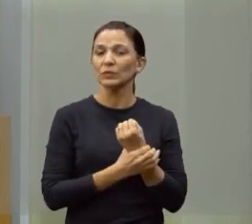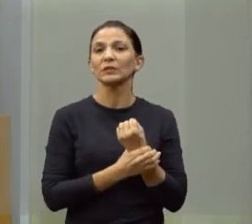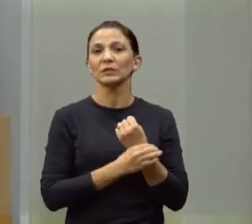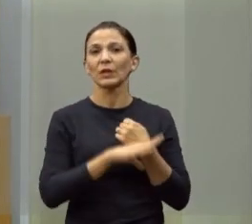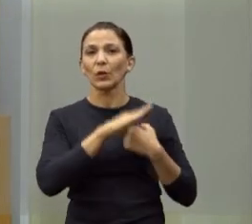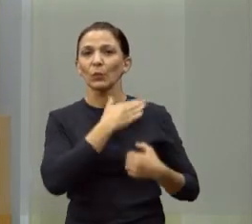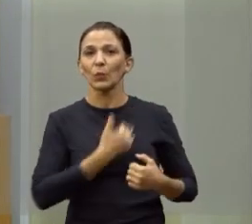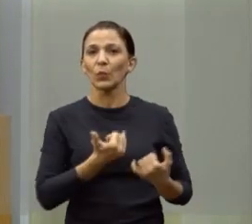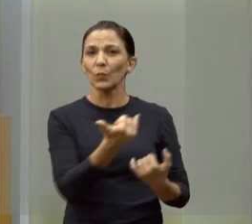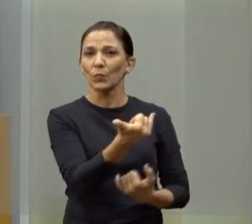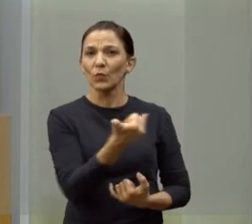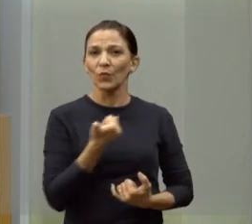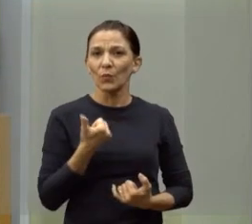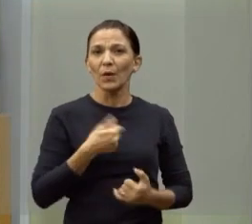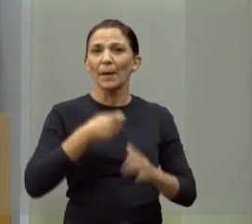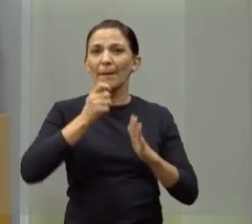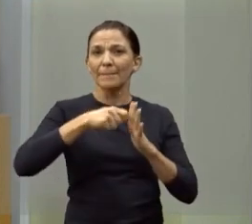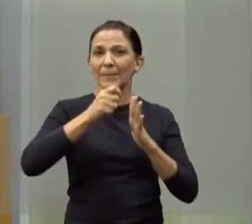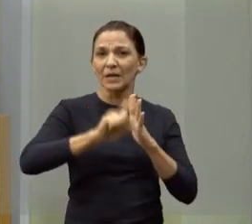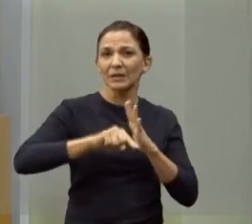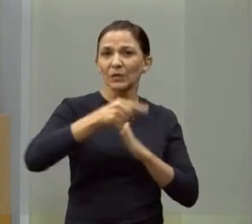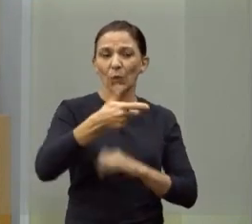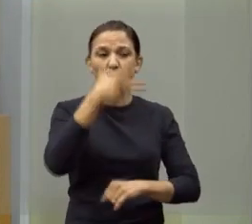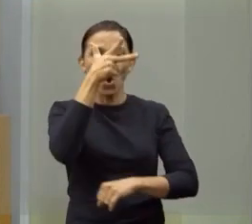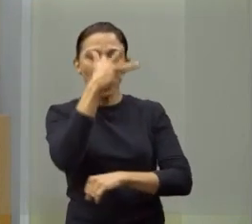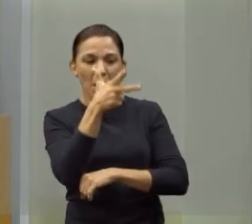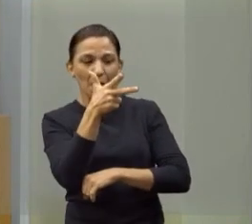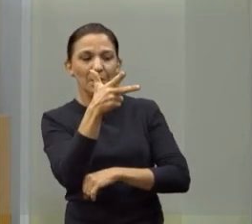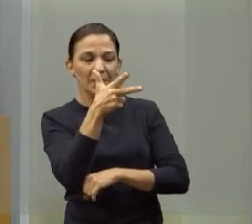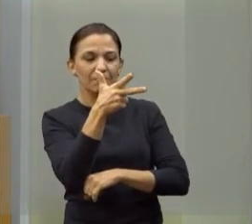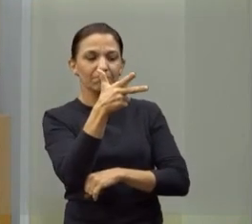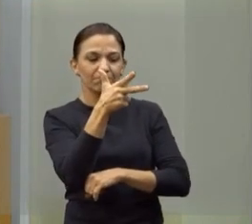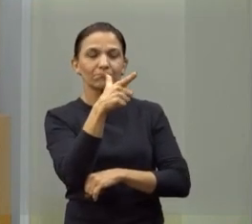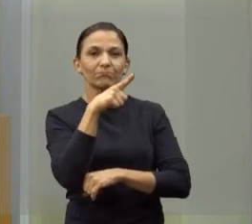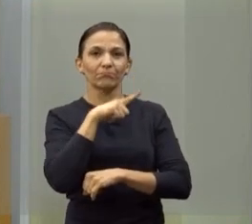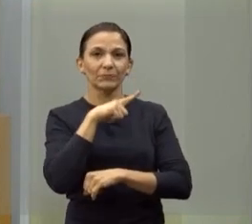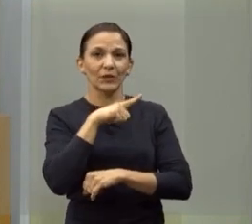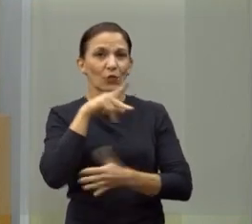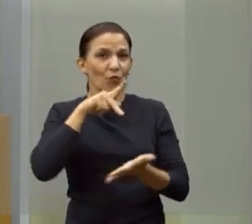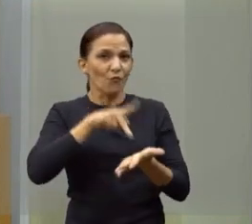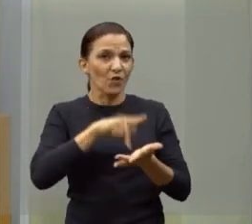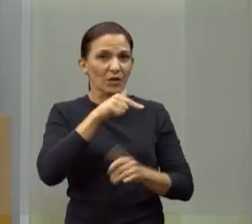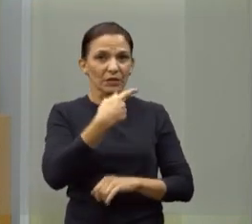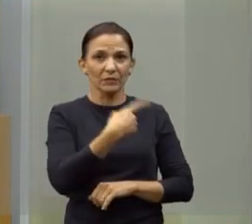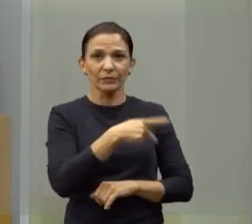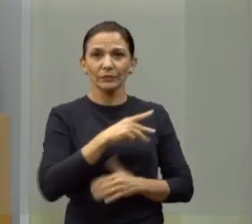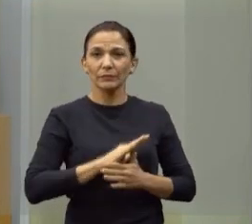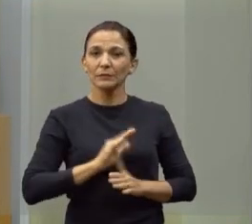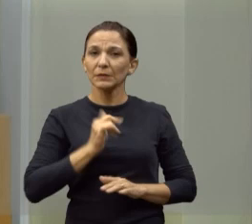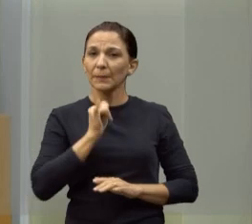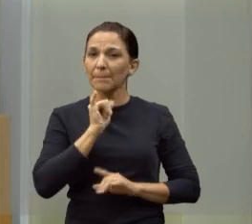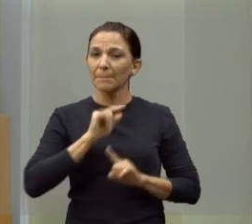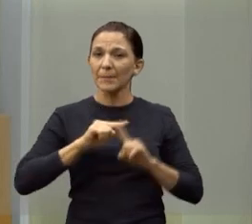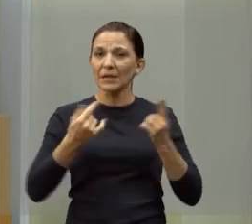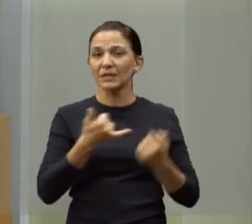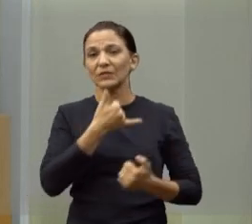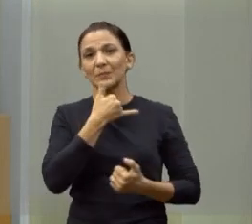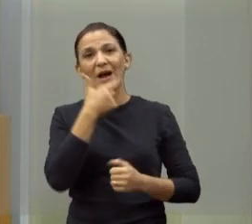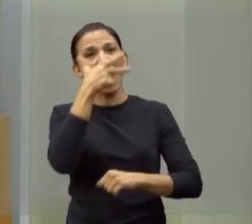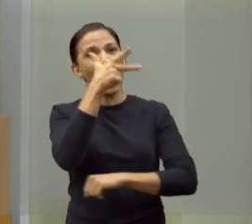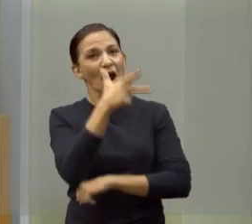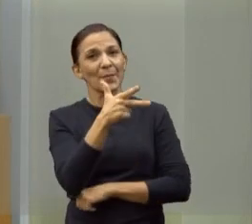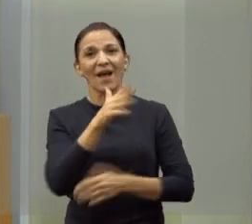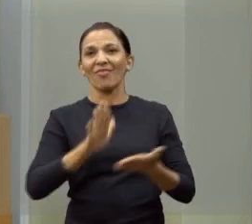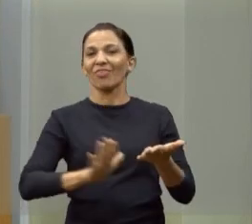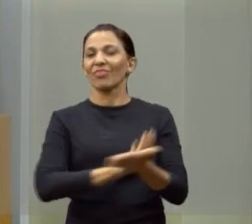informa que, nos próximos meses, as câmeras estariam sendo instaladas. E, infelizmente, presidente, até o momento as câmeras